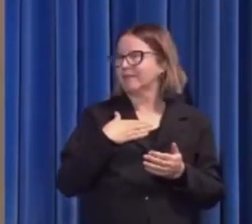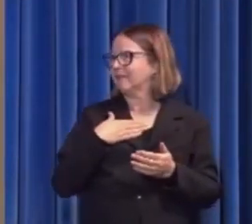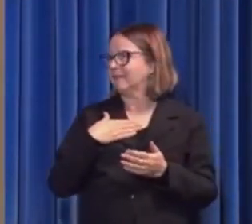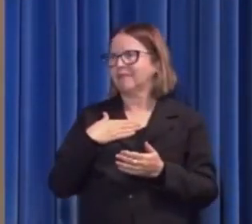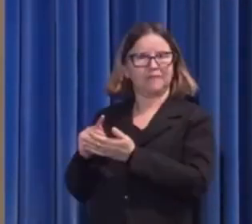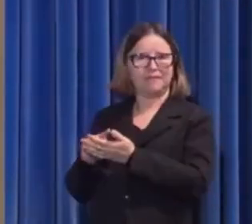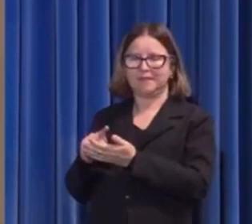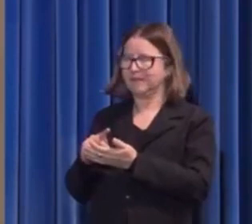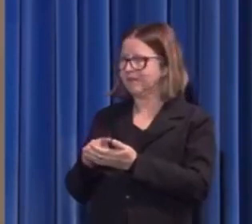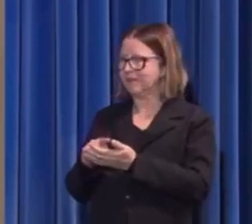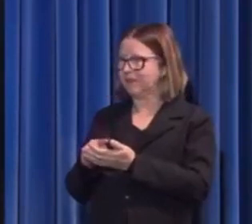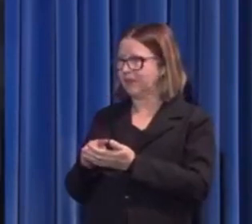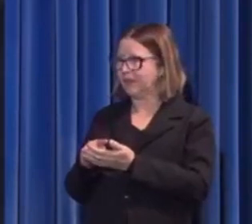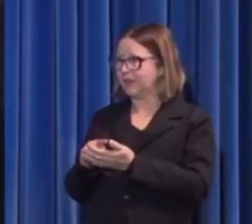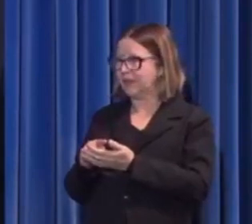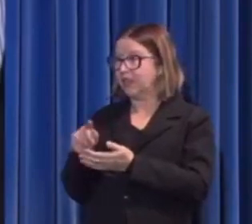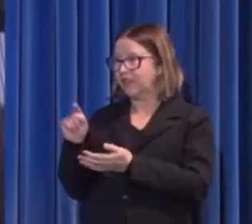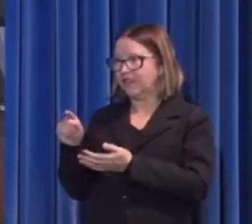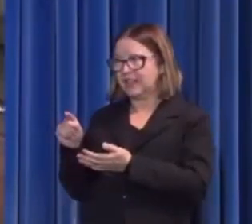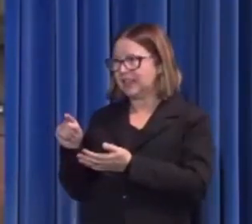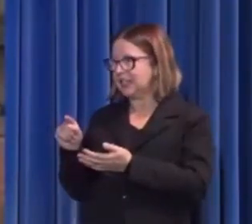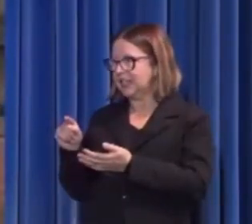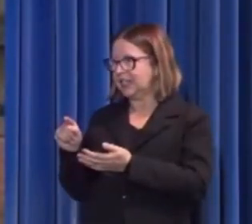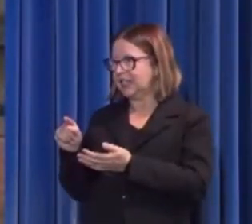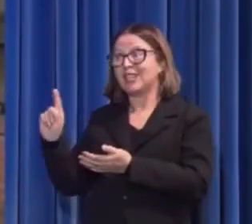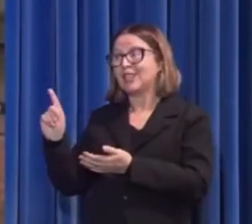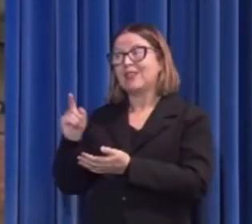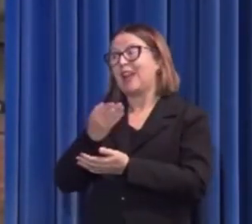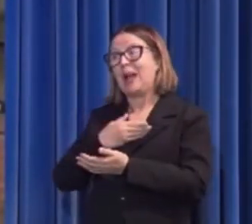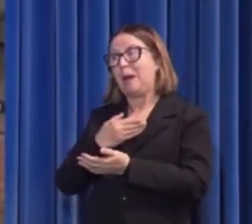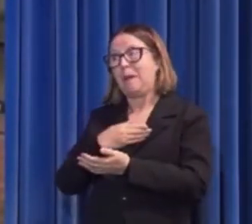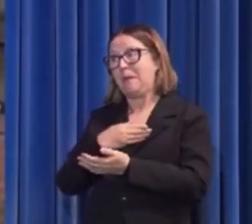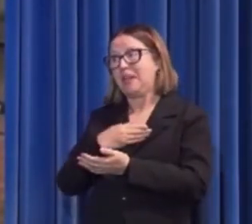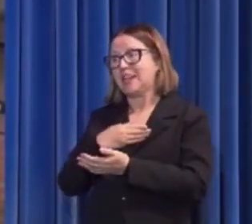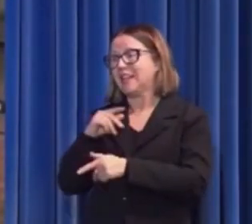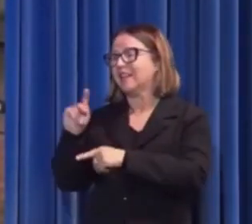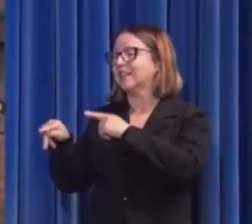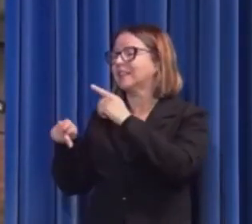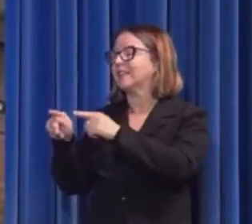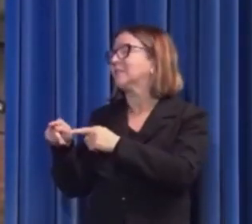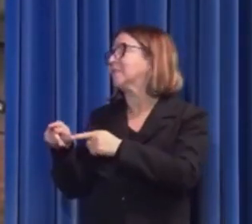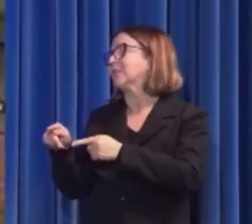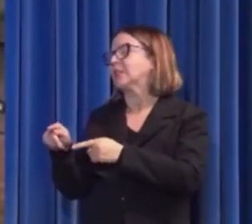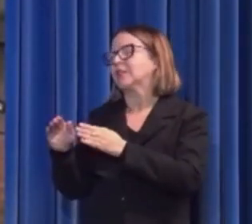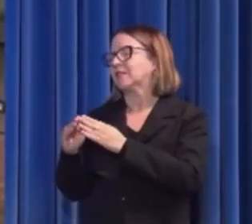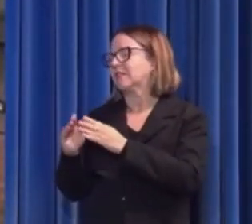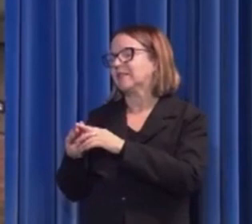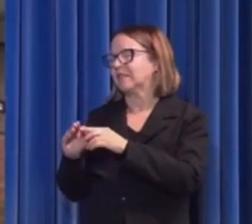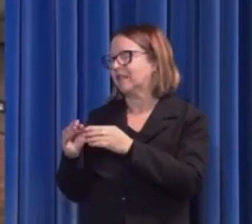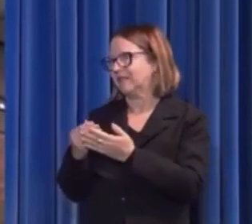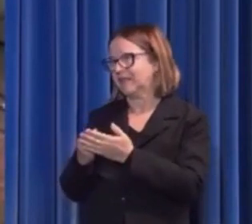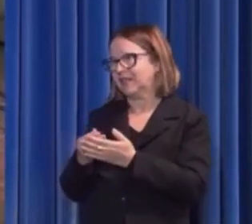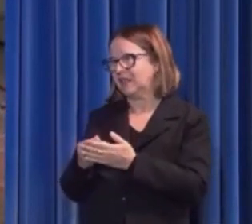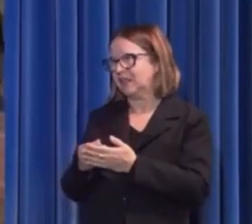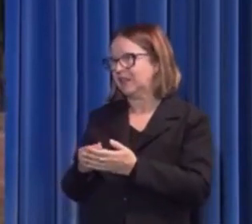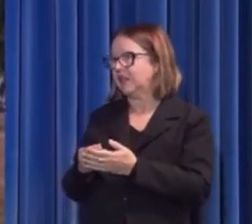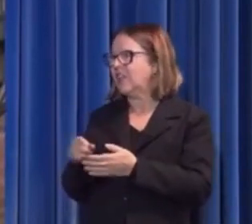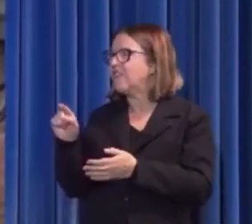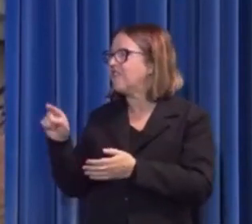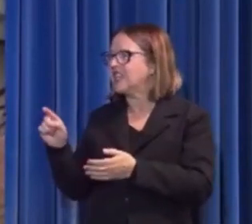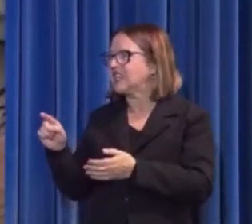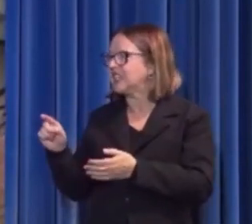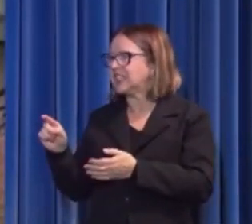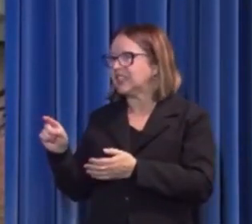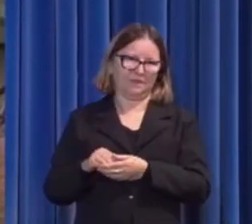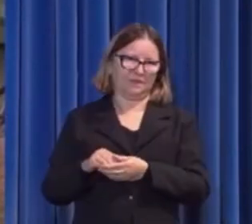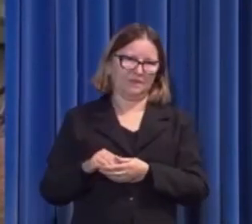verdade isto. Você não é amiga de ninguém na escola. Não é que todos lá são seus inimigos. É que você não é